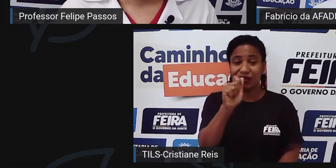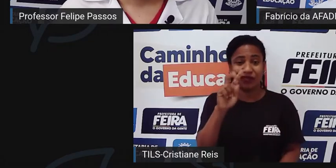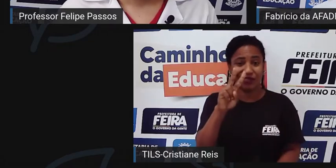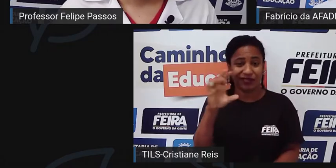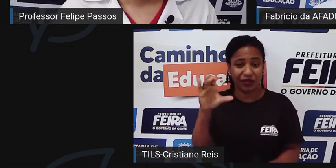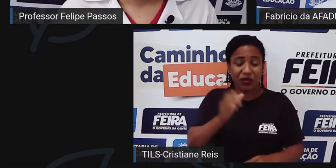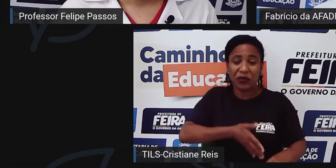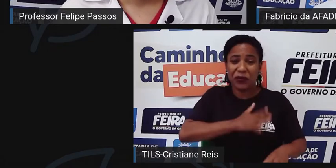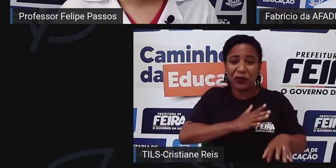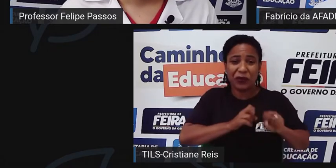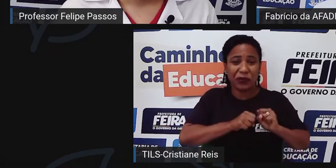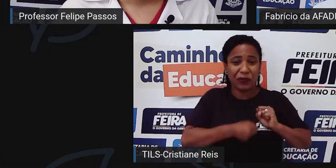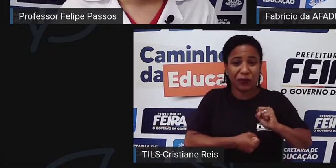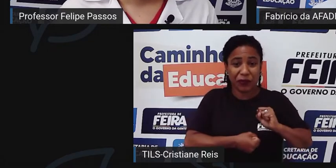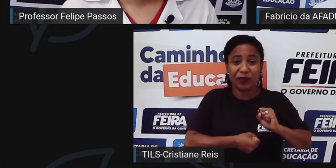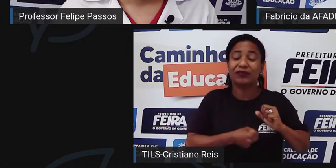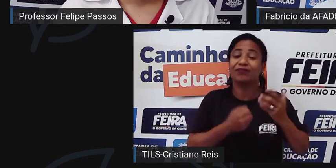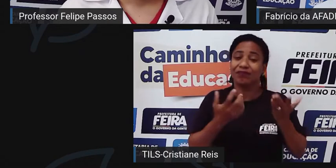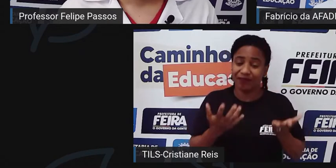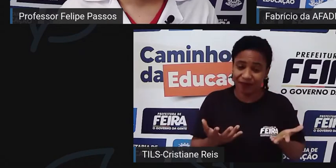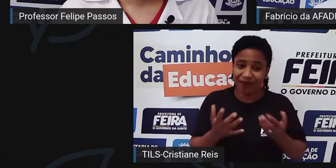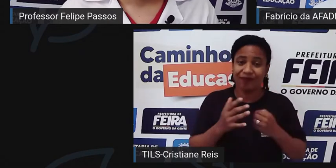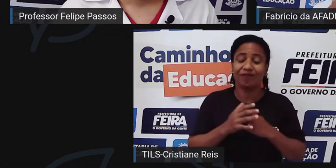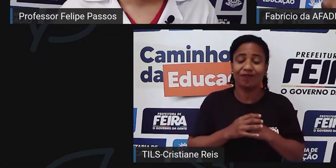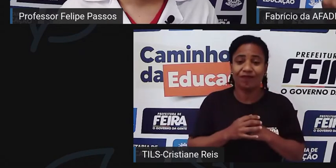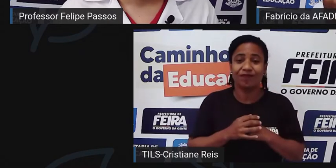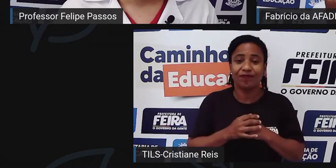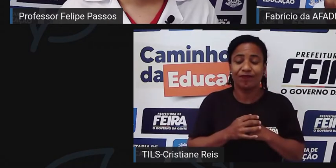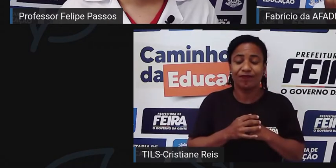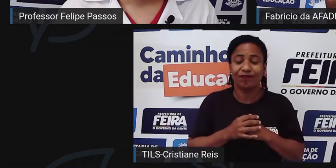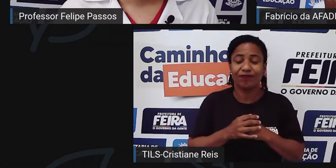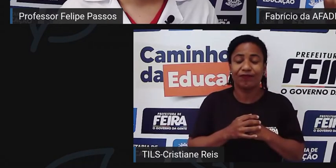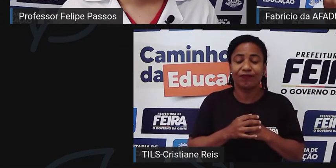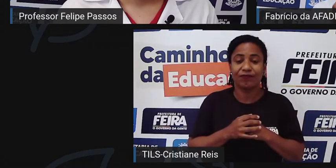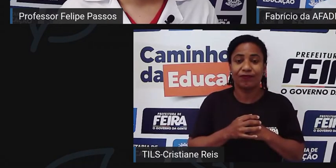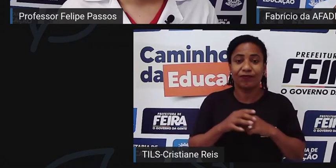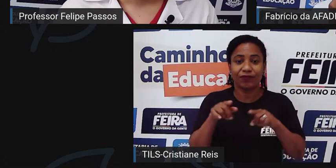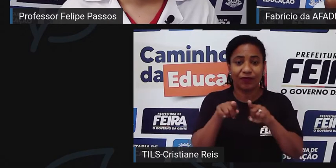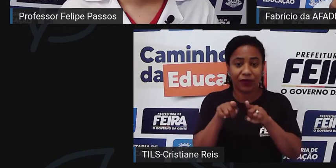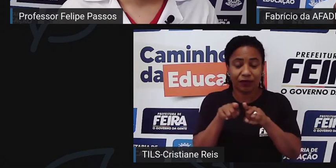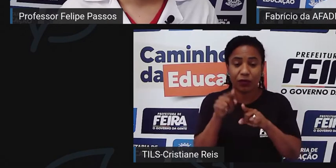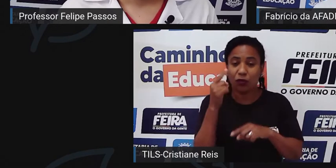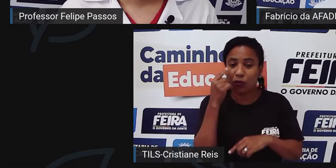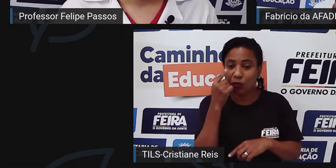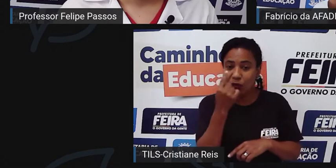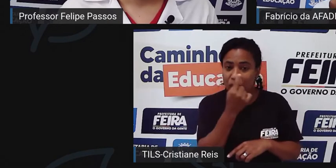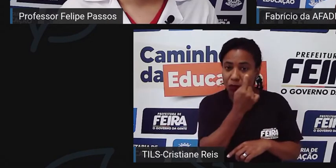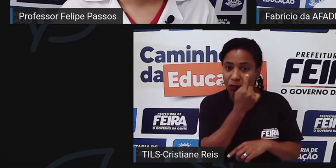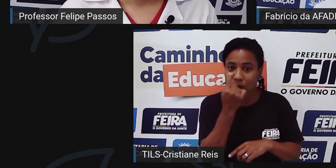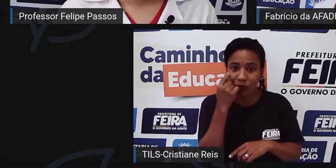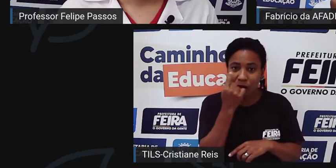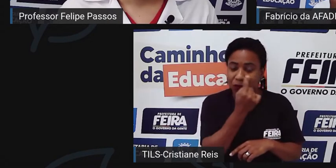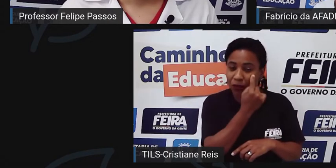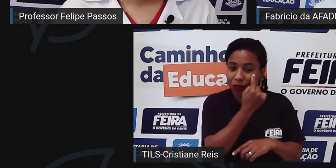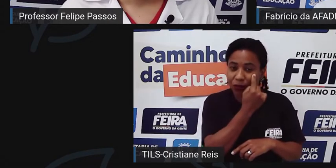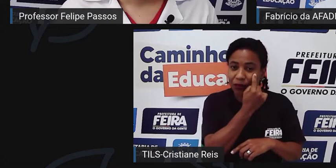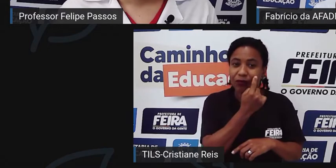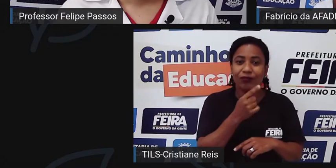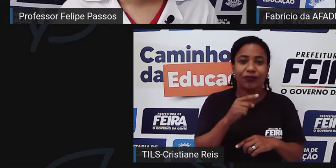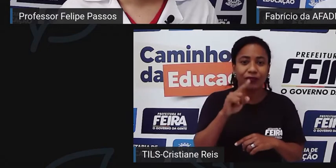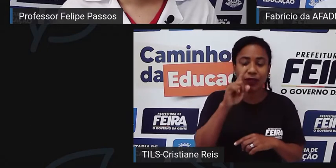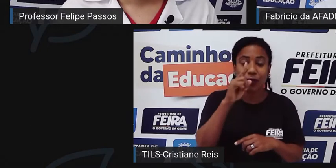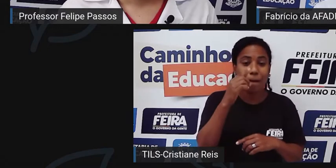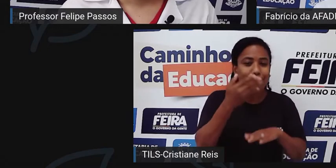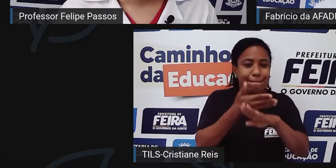tem também a equiterícia, que é os nossos olhos, aquele branco dos